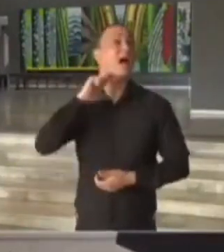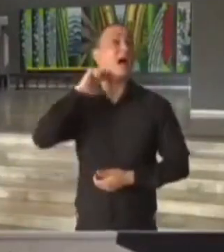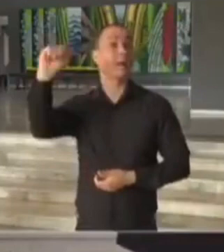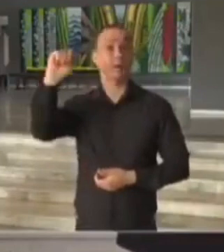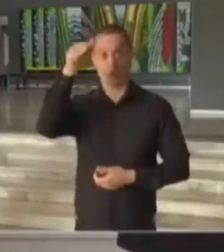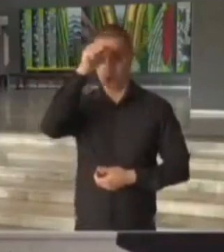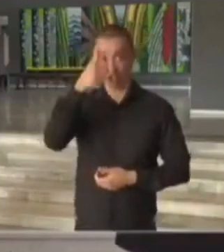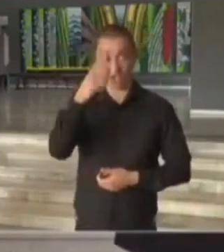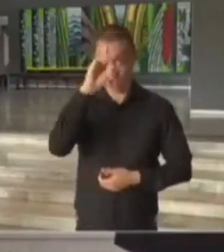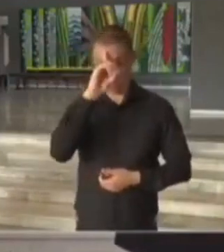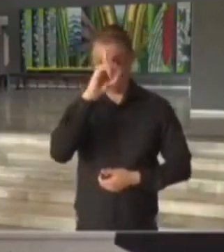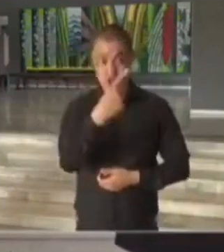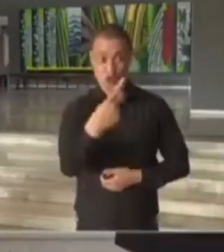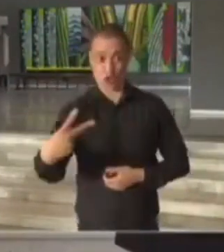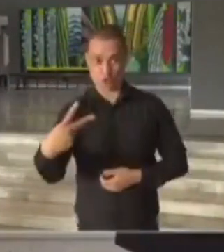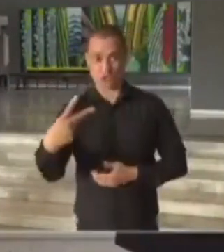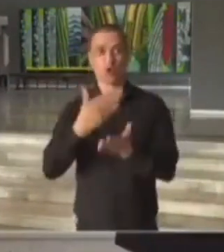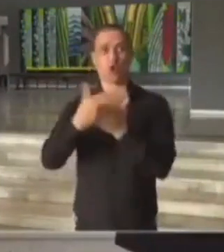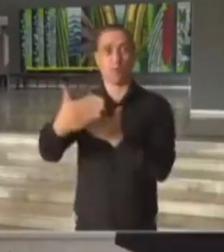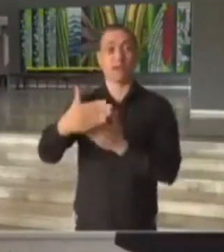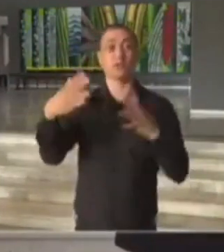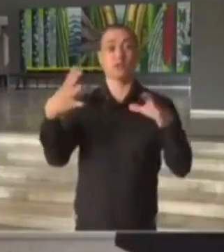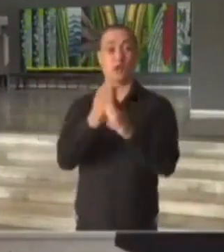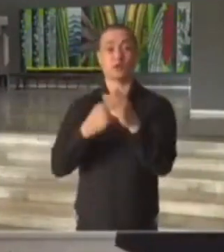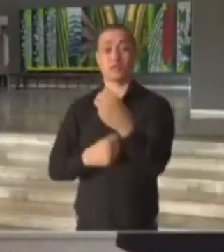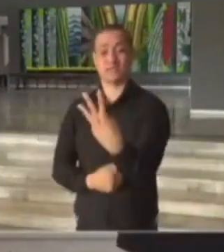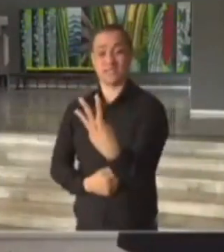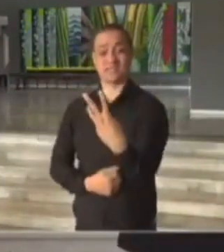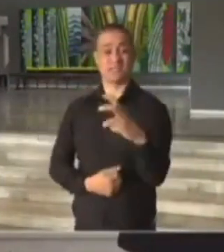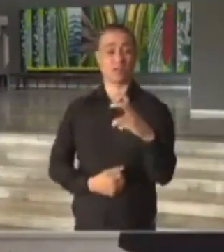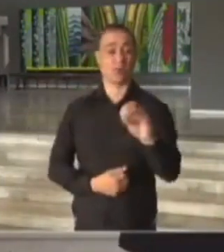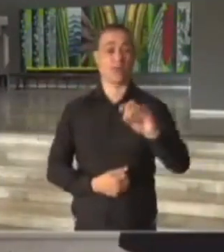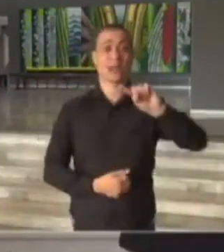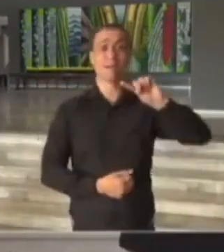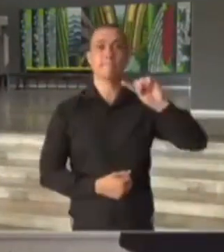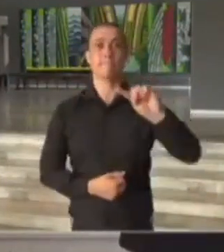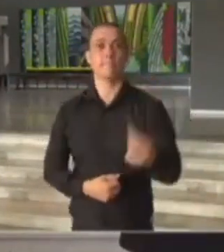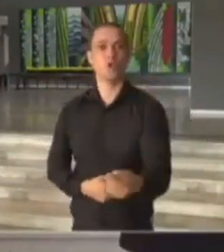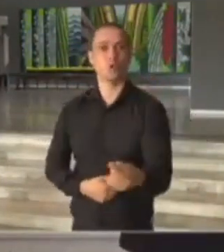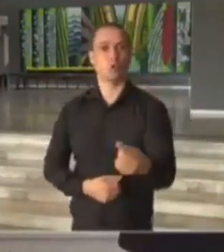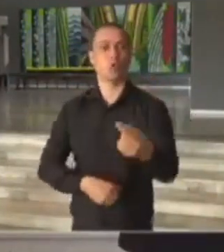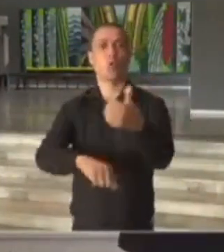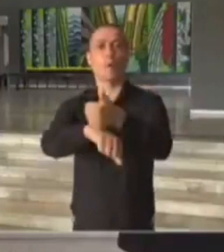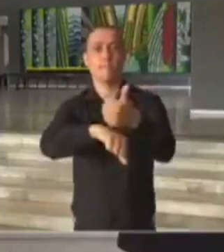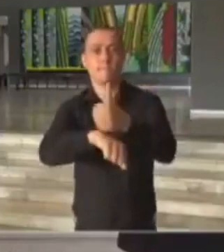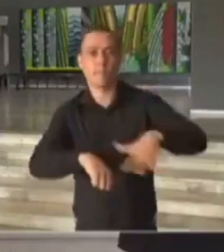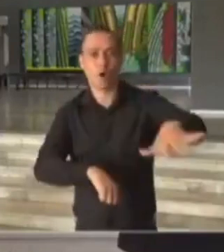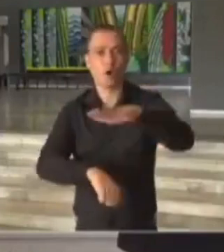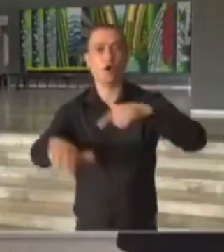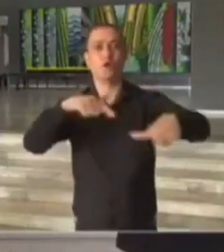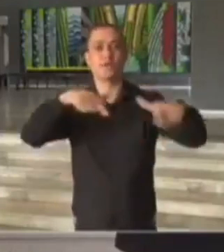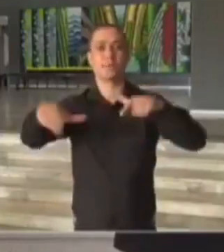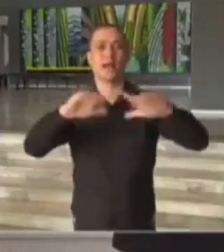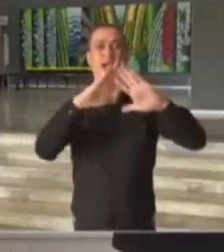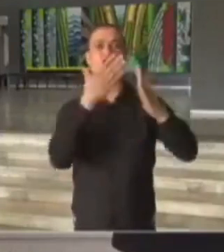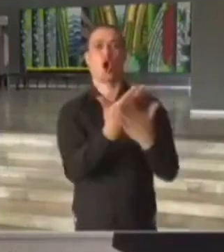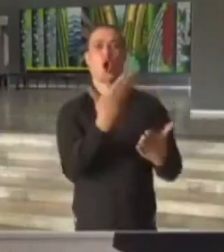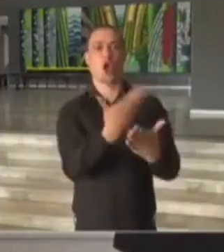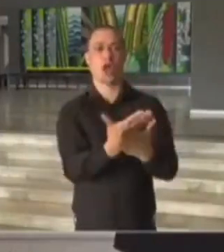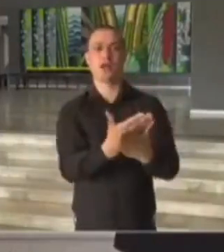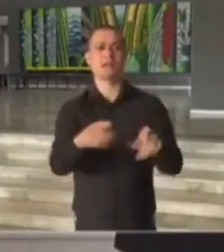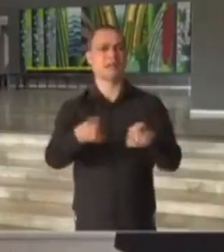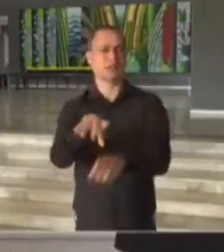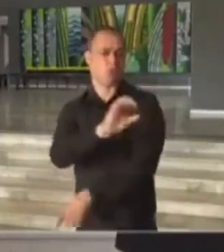abril, começamos a vacinar 350 mil profissionais da educação que atuam da creche ao ensino médio